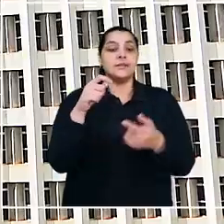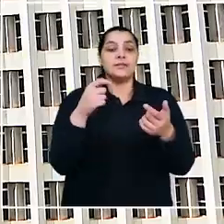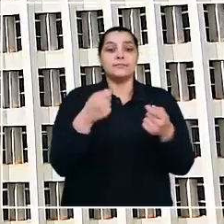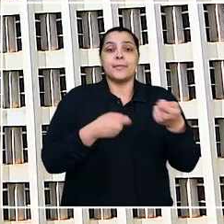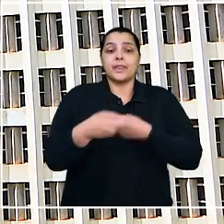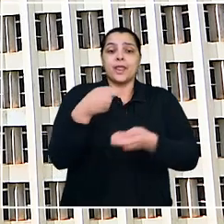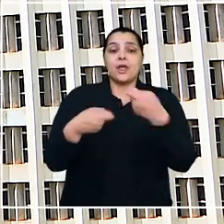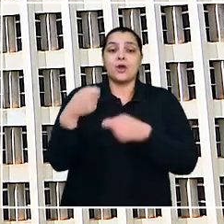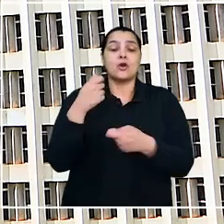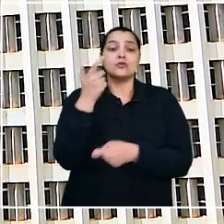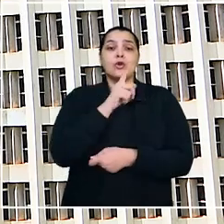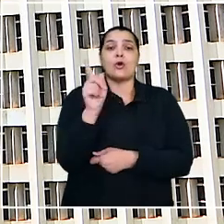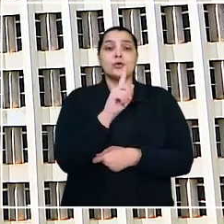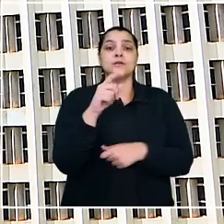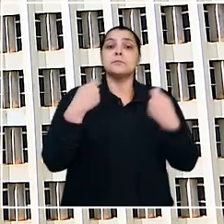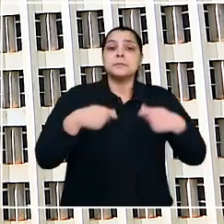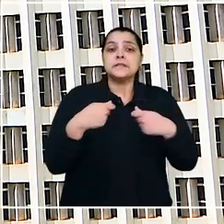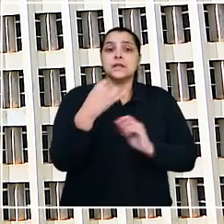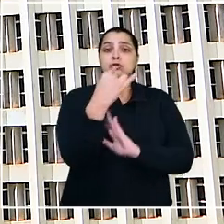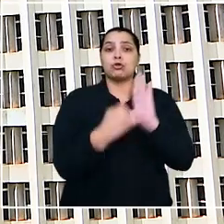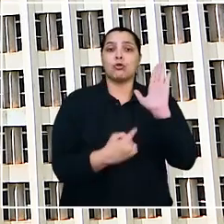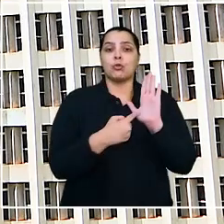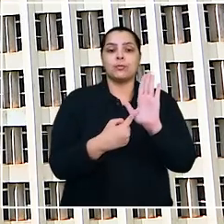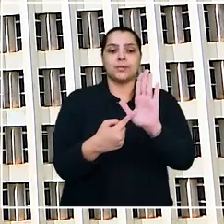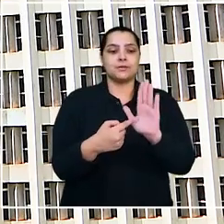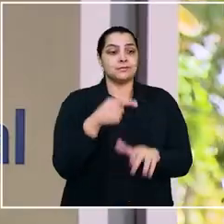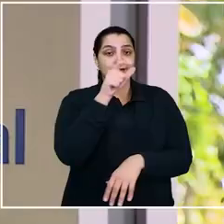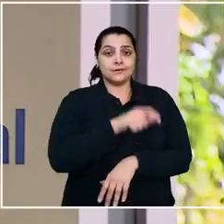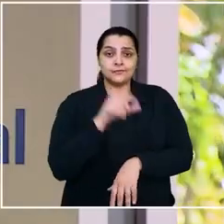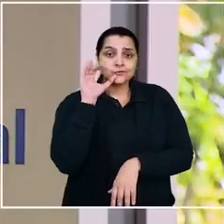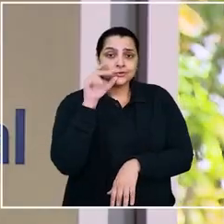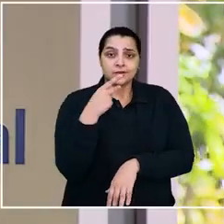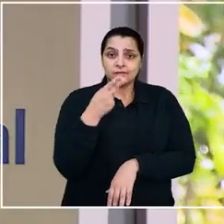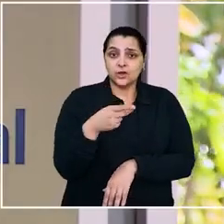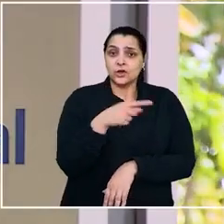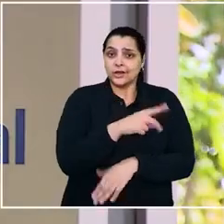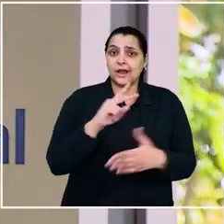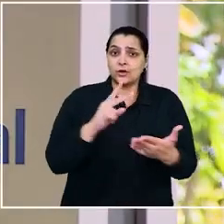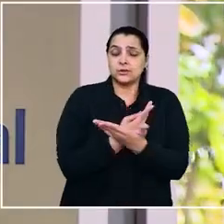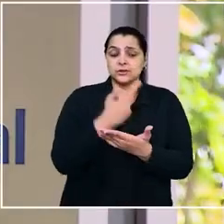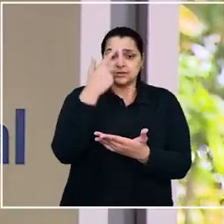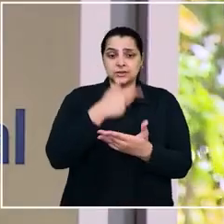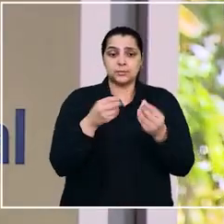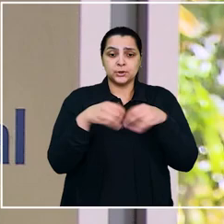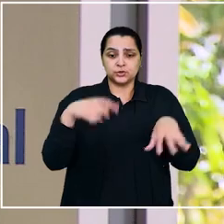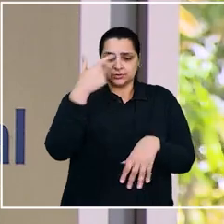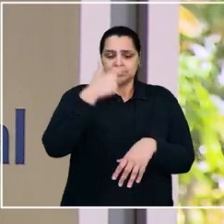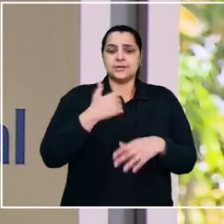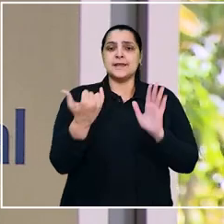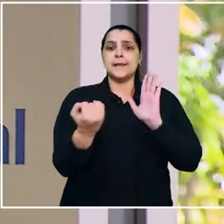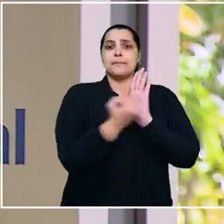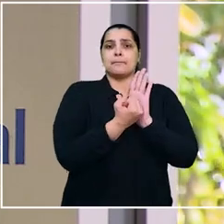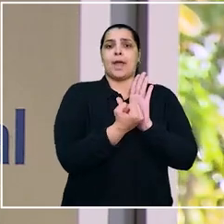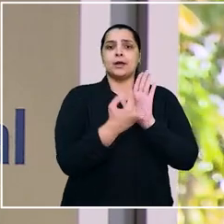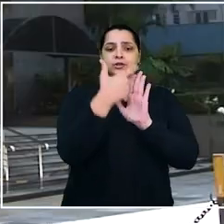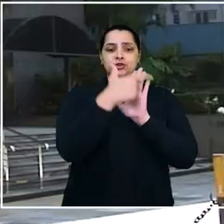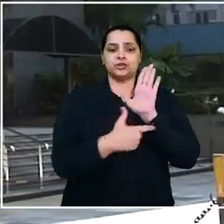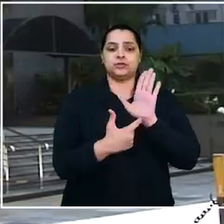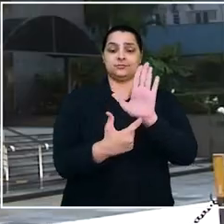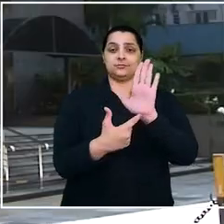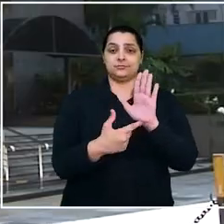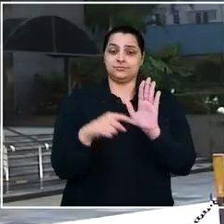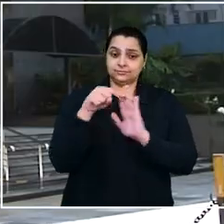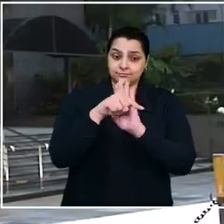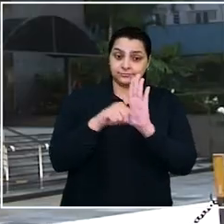pôde realizar negócios que dependessem do documento. A trabalhadora alegou ainda que o ato causou danos à honra e à imagem dela.